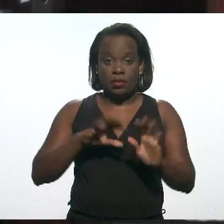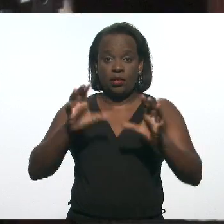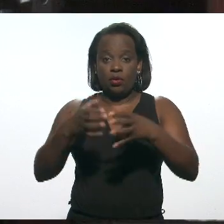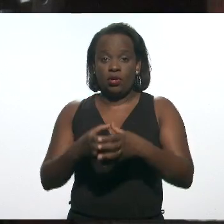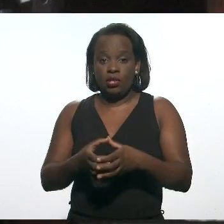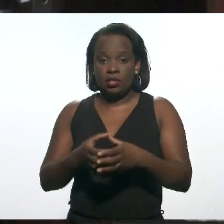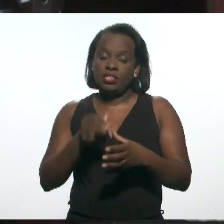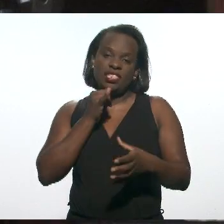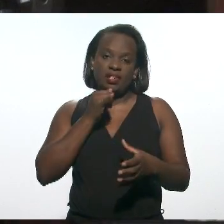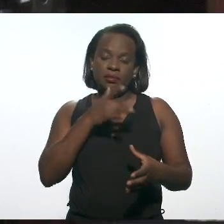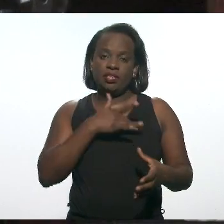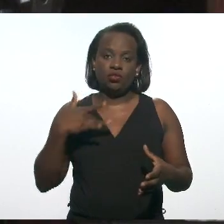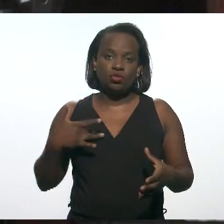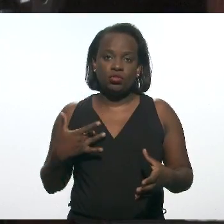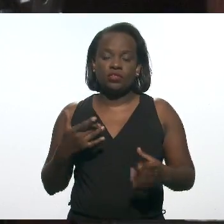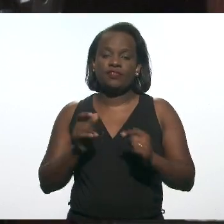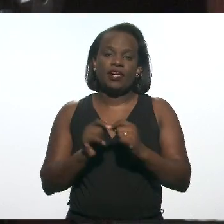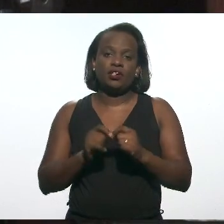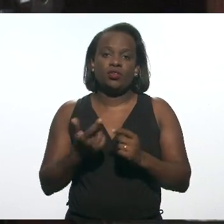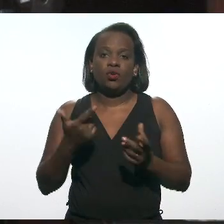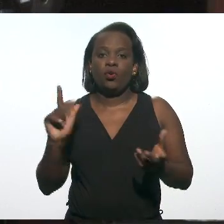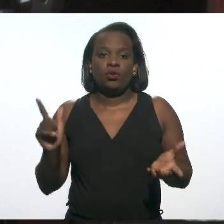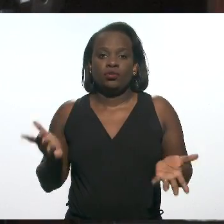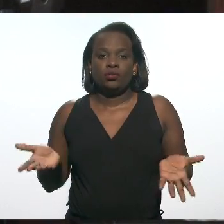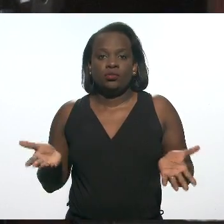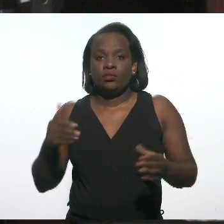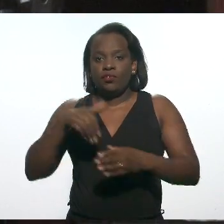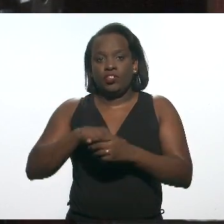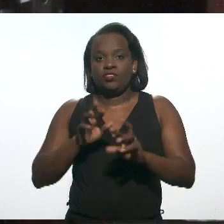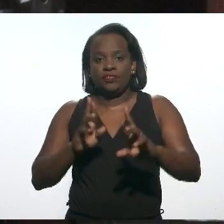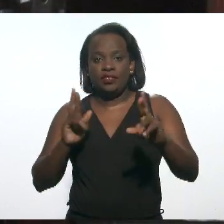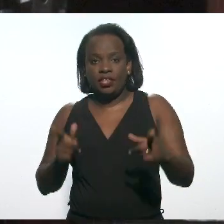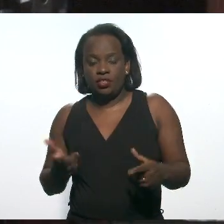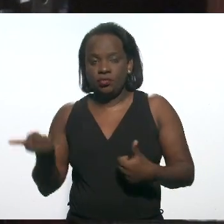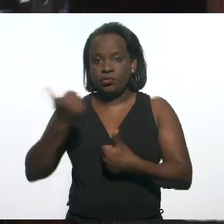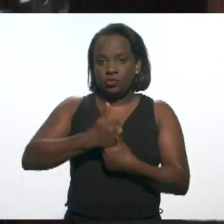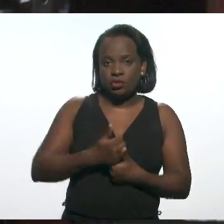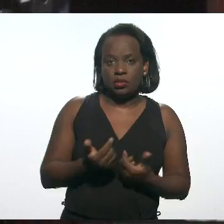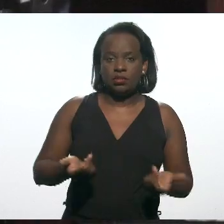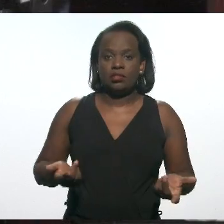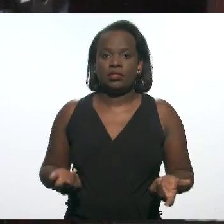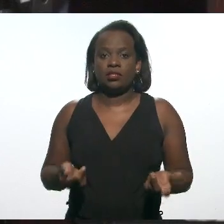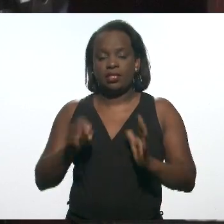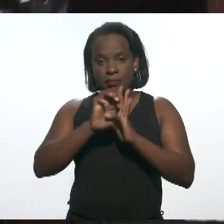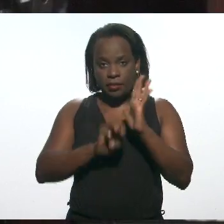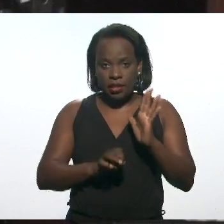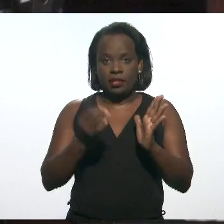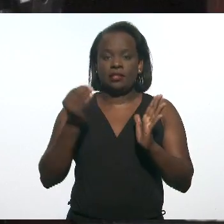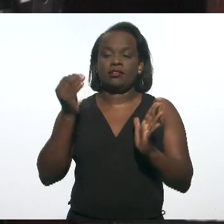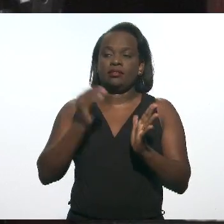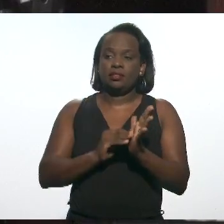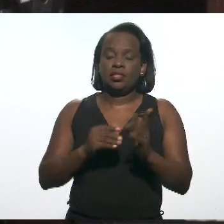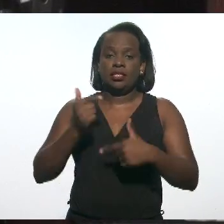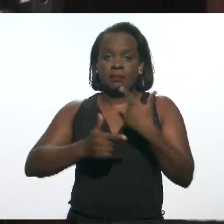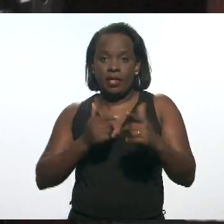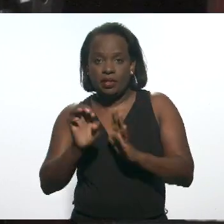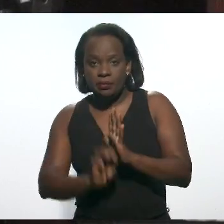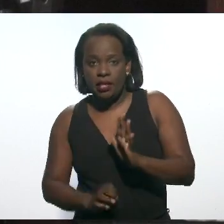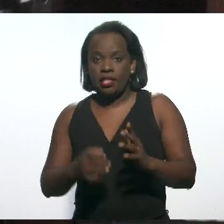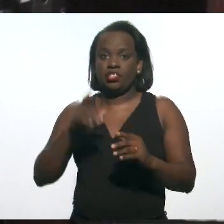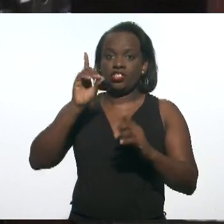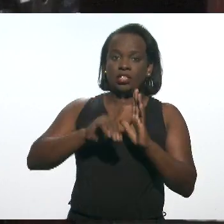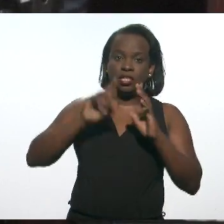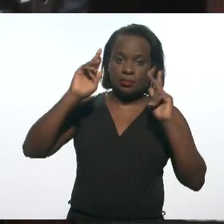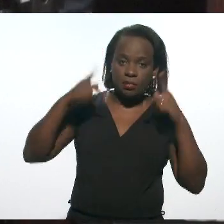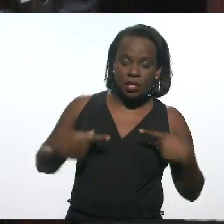seguinte, saúde, por exemplo, faz um outro, faz um voto divergente do substitutivo, com emendas, trabalho emendas, Direitos